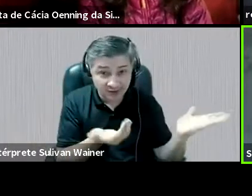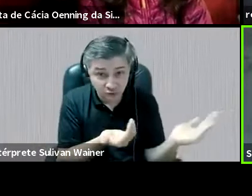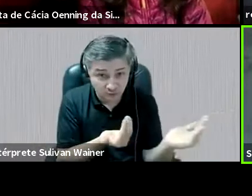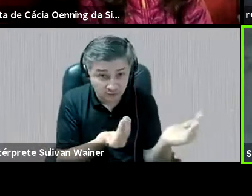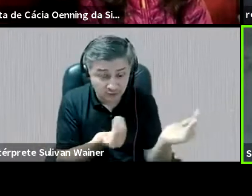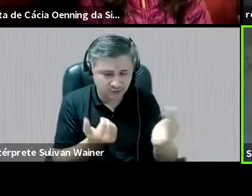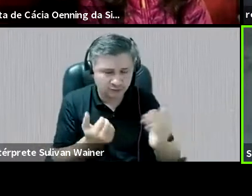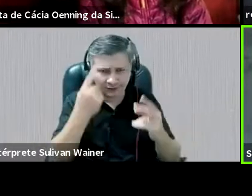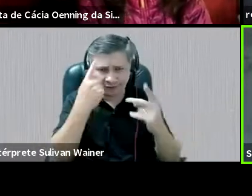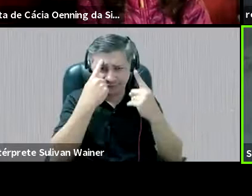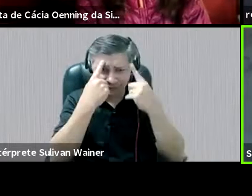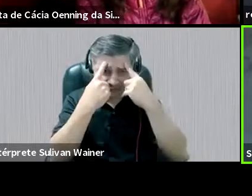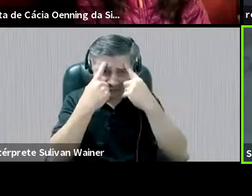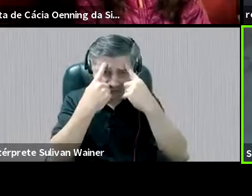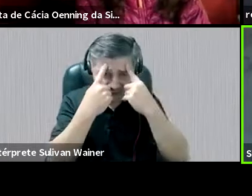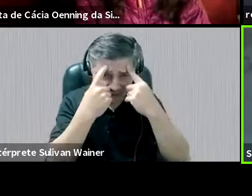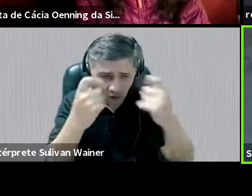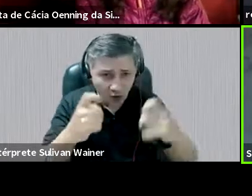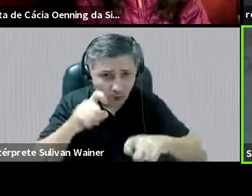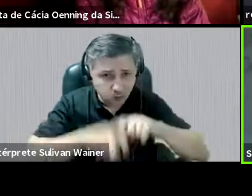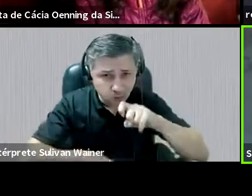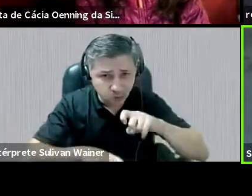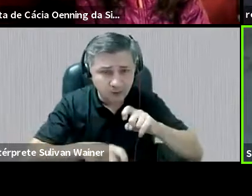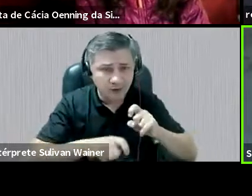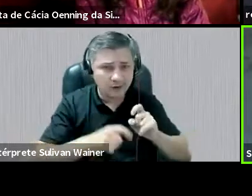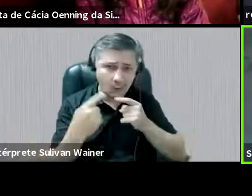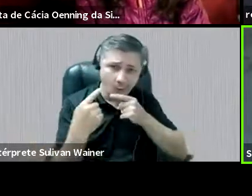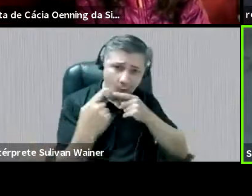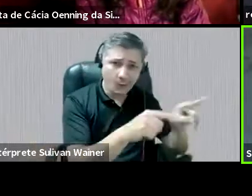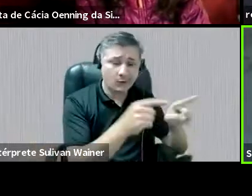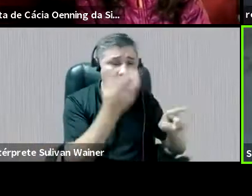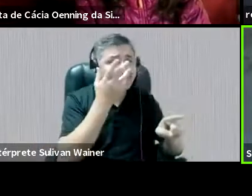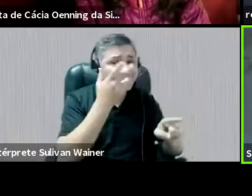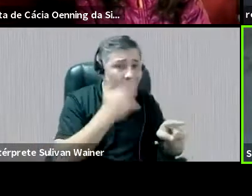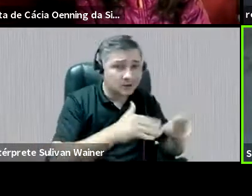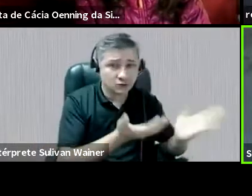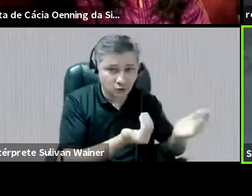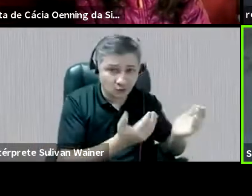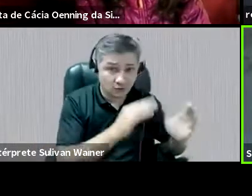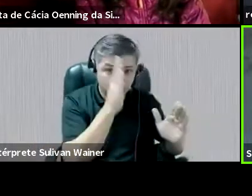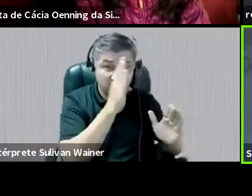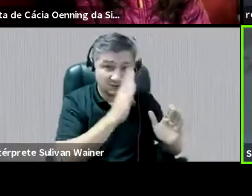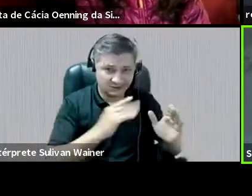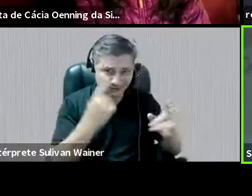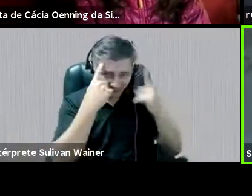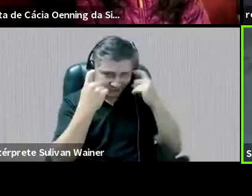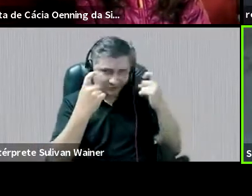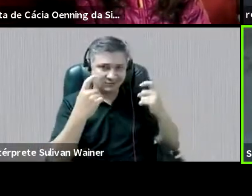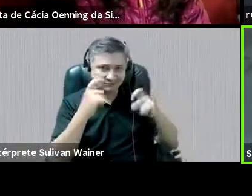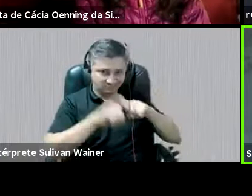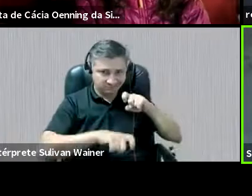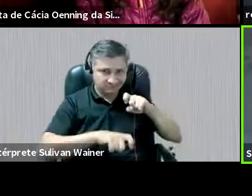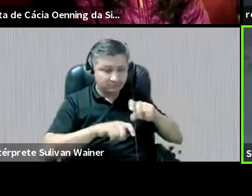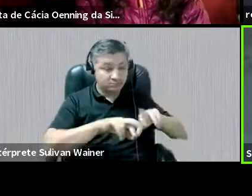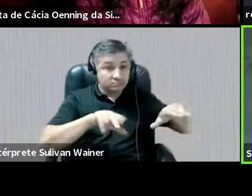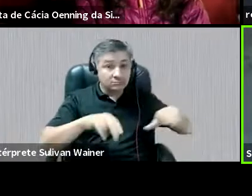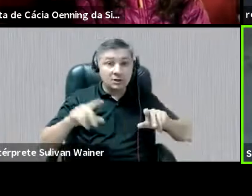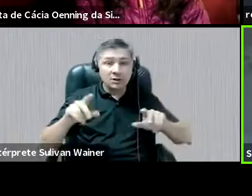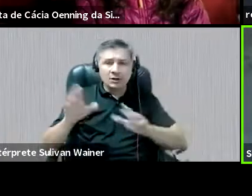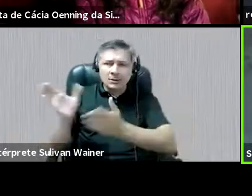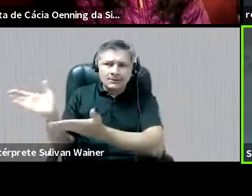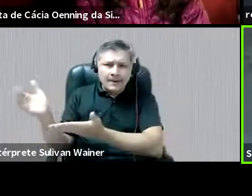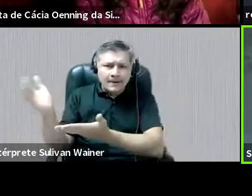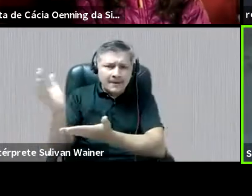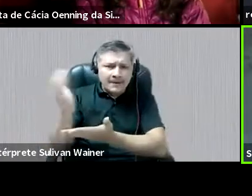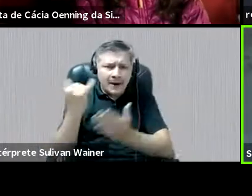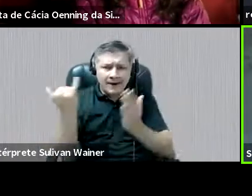sexuais contra crianças, adolescentes e jovens no Brasil. E se a gente pega os dados, sobretudo, como a Raquel